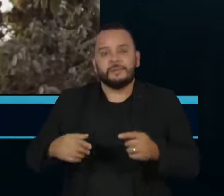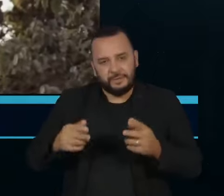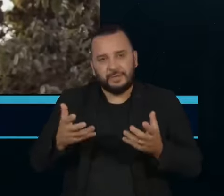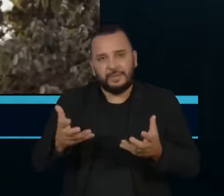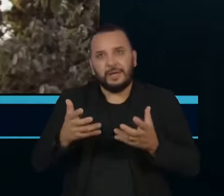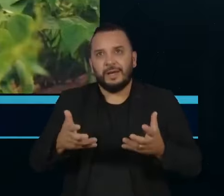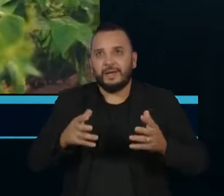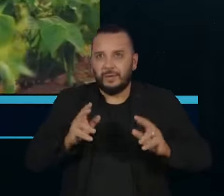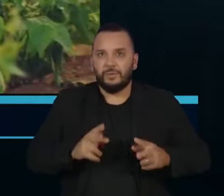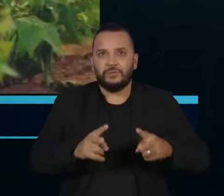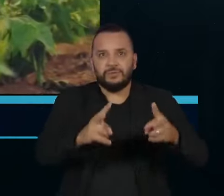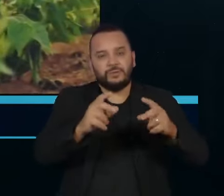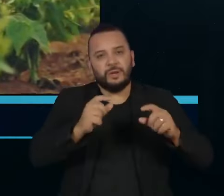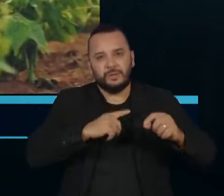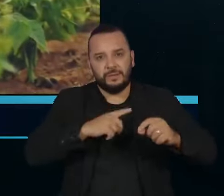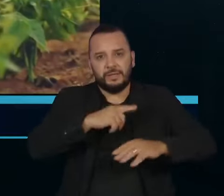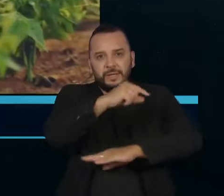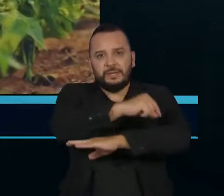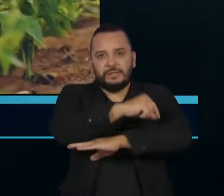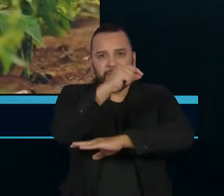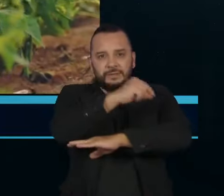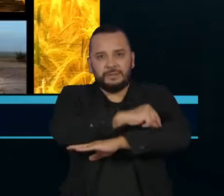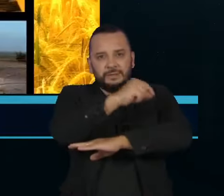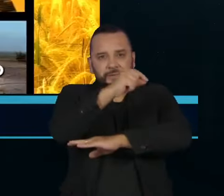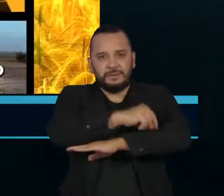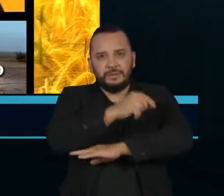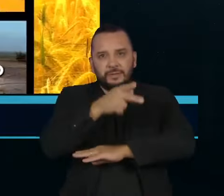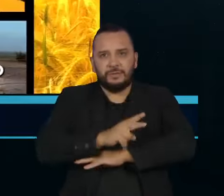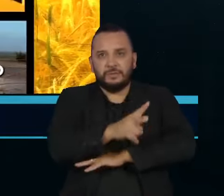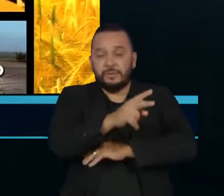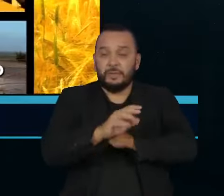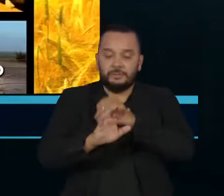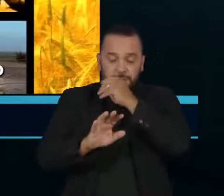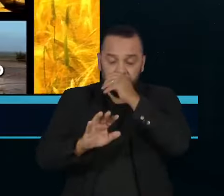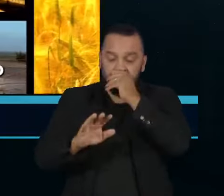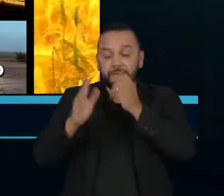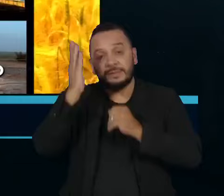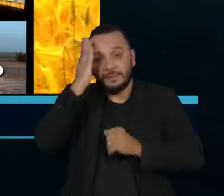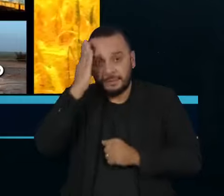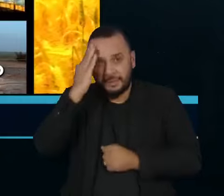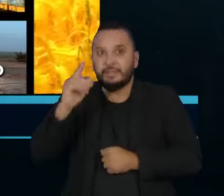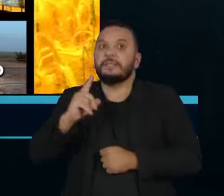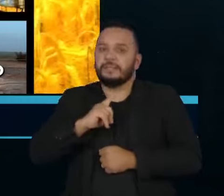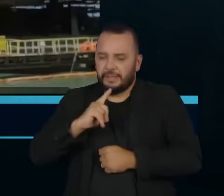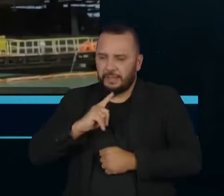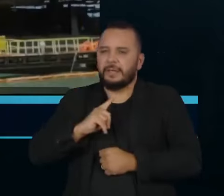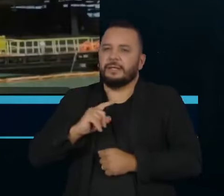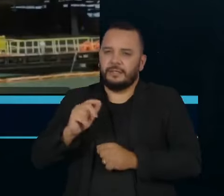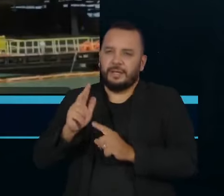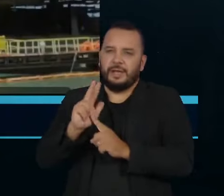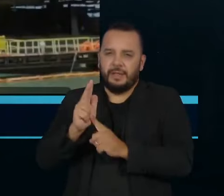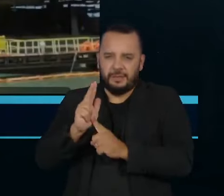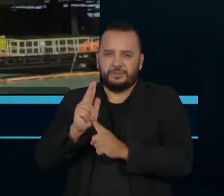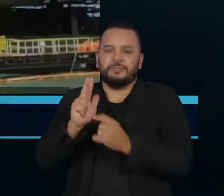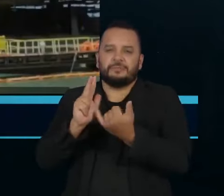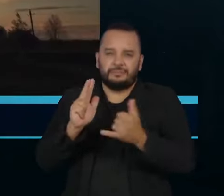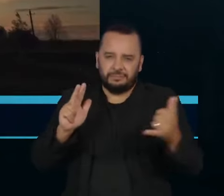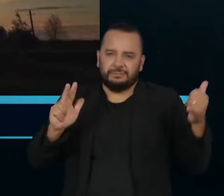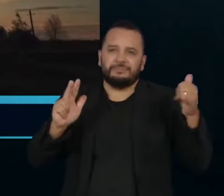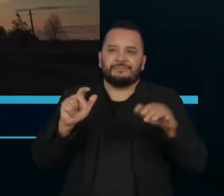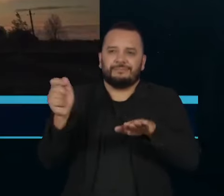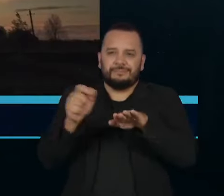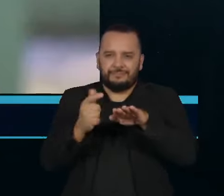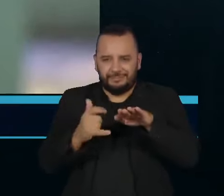continuidade da exploração de combustíveis fósseis. Mesmo num cenário de aumento da participação de energias renováveis,